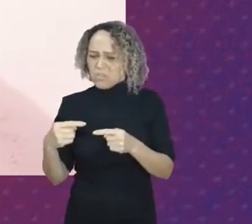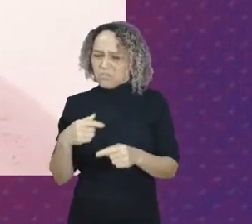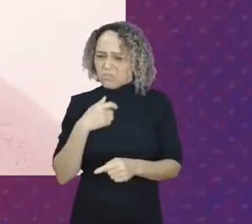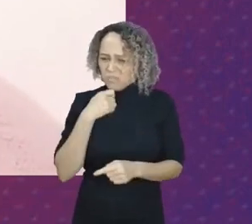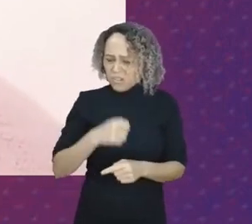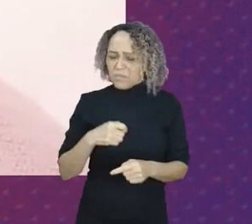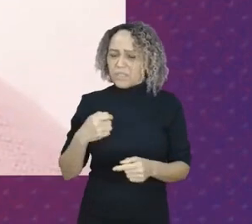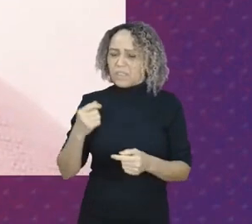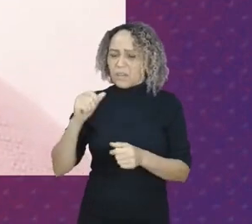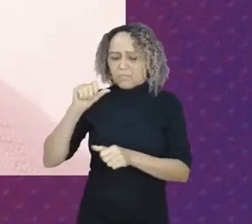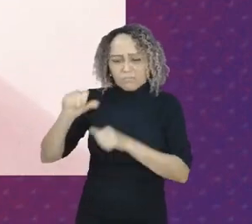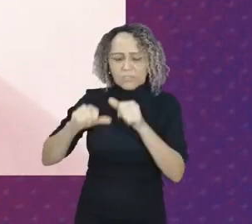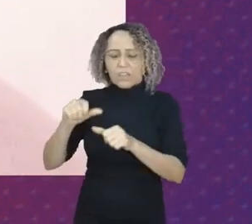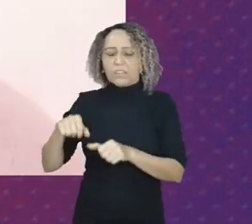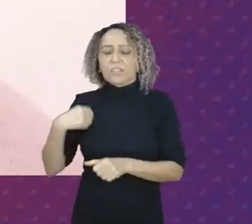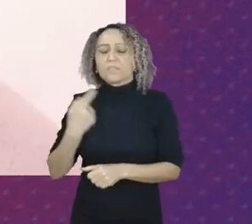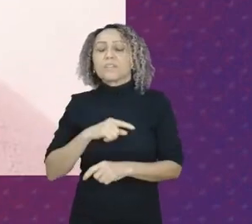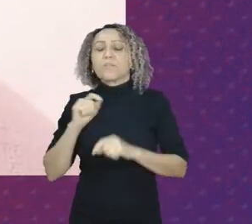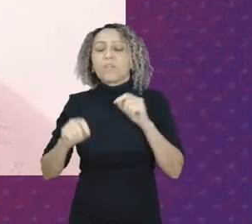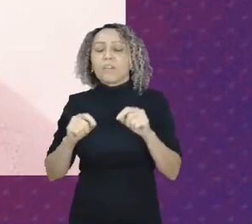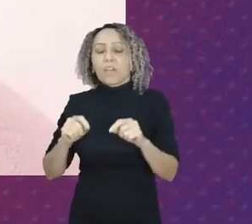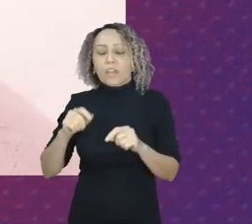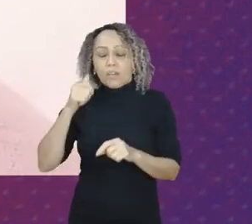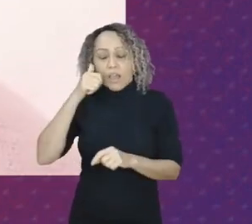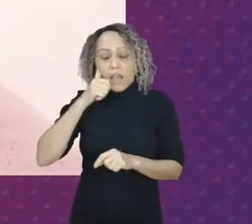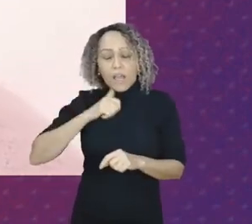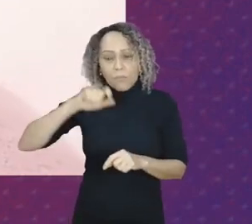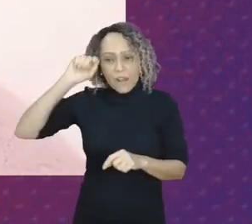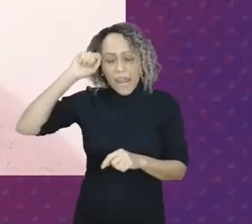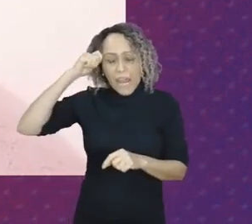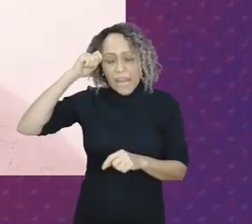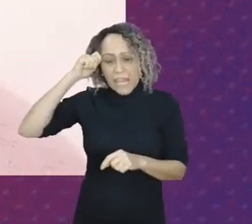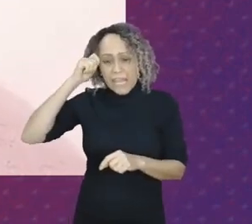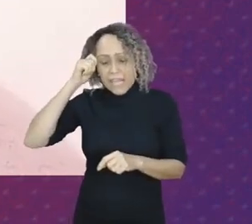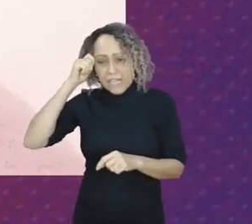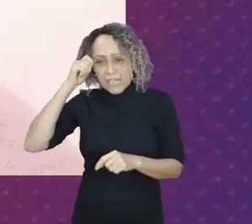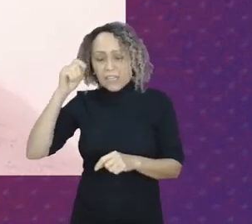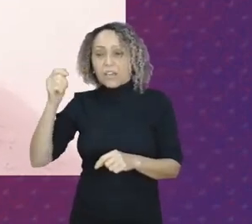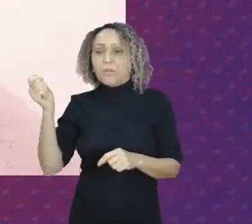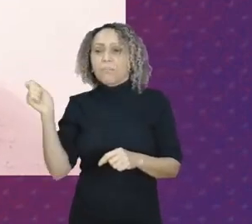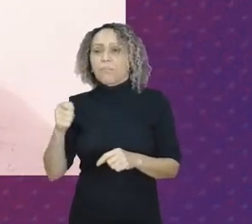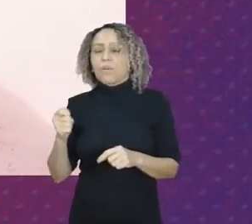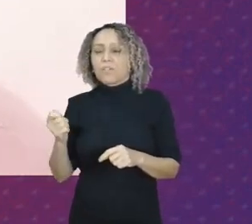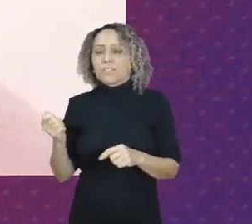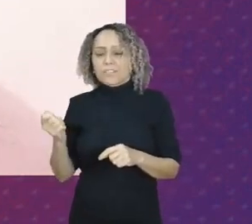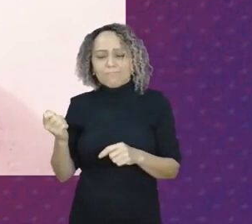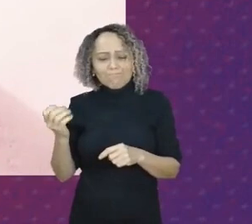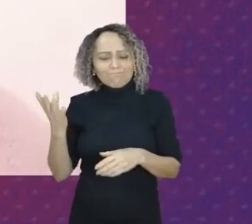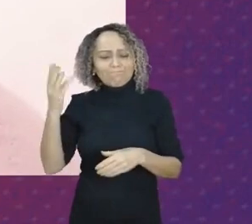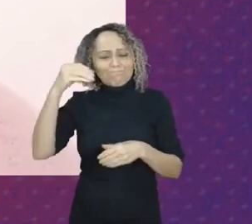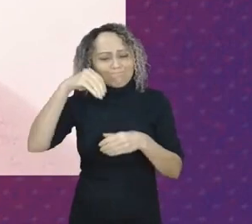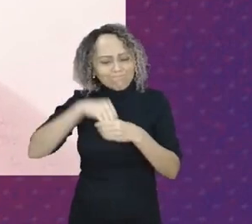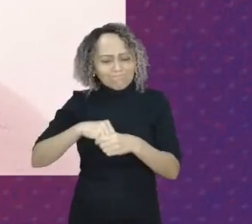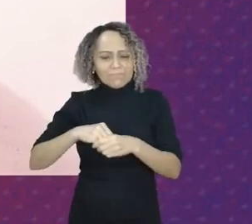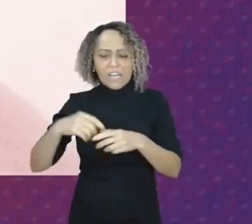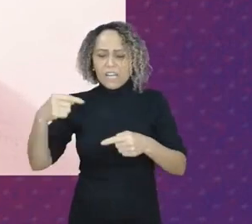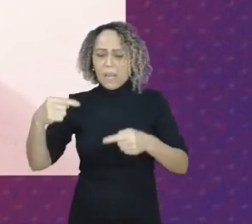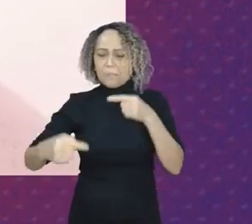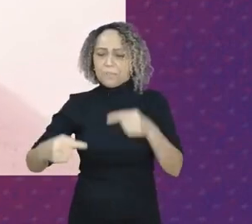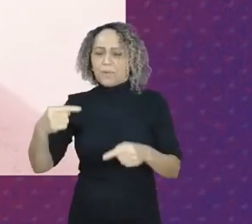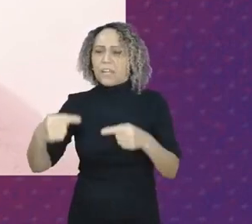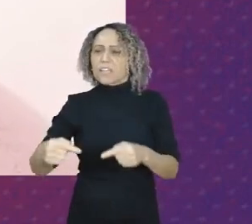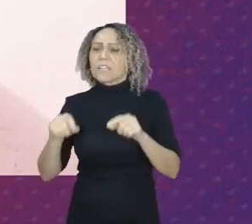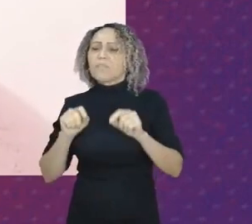contribuir com que a mulher negra acesse a esse mecanismo que vai com certeza mudar